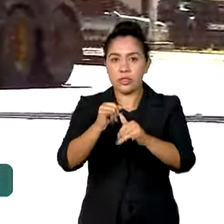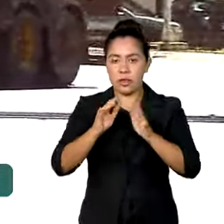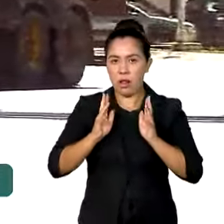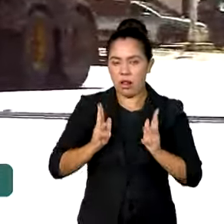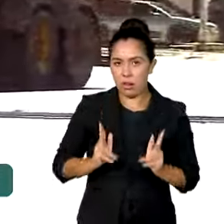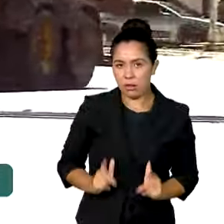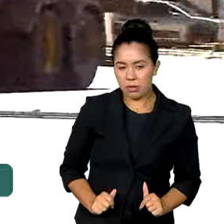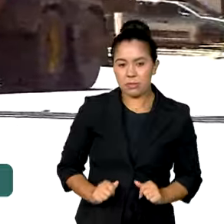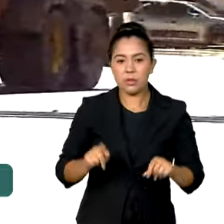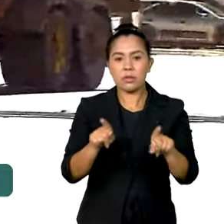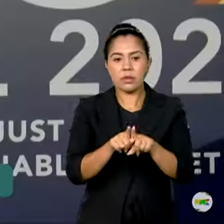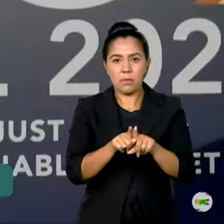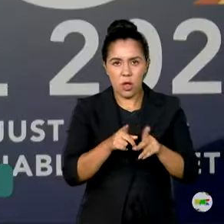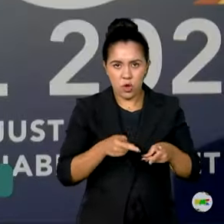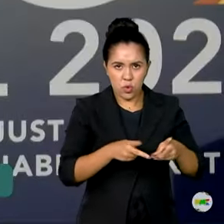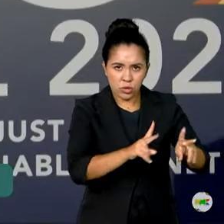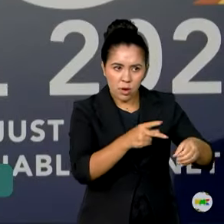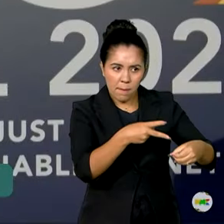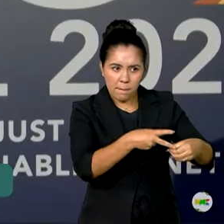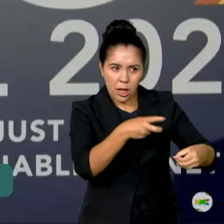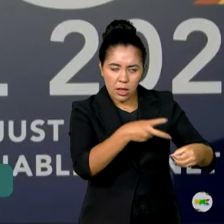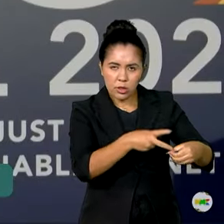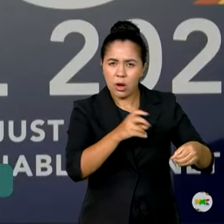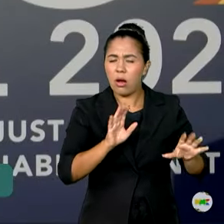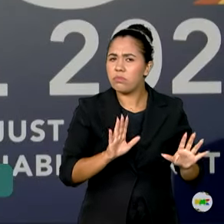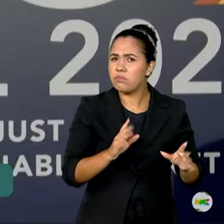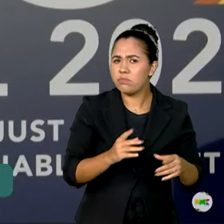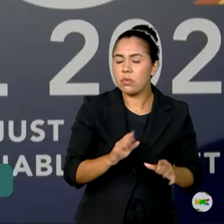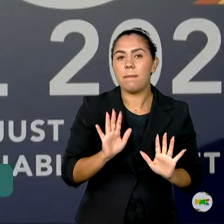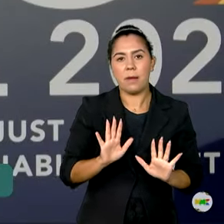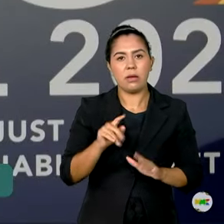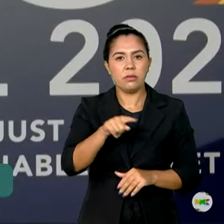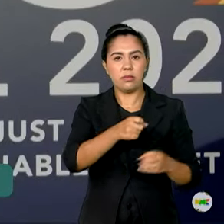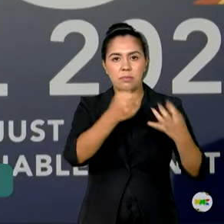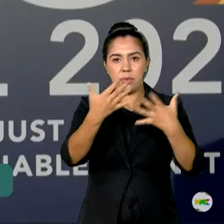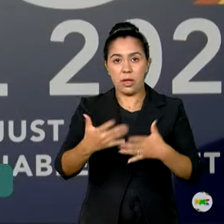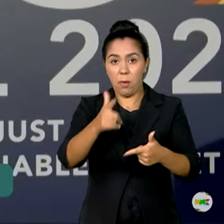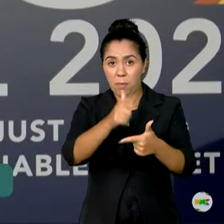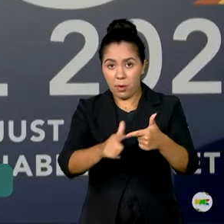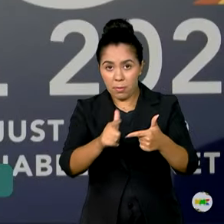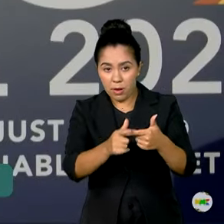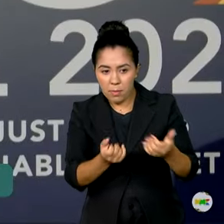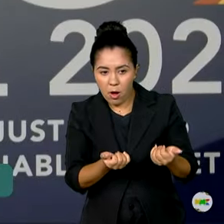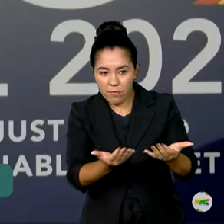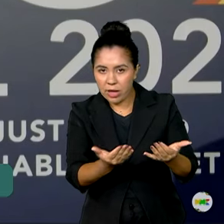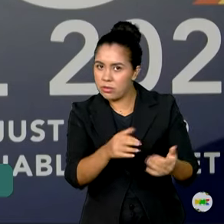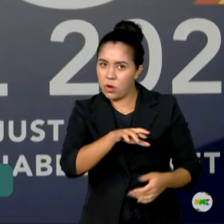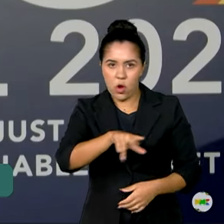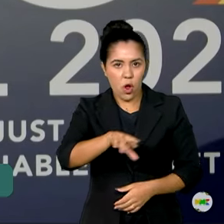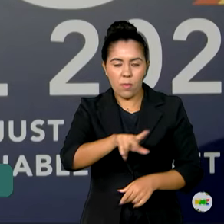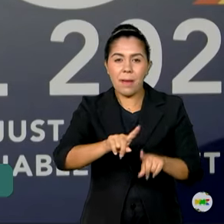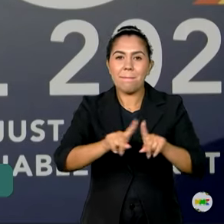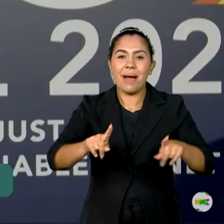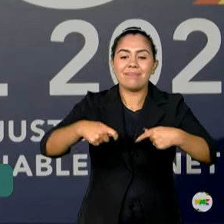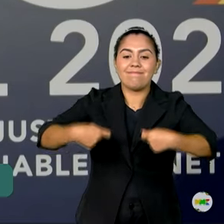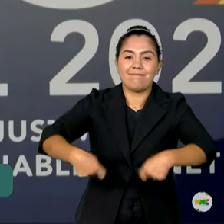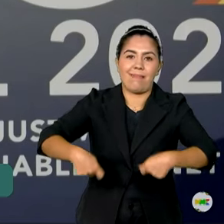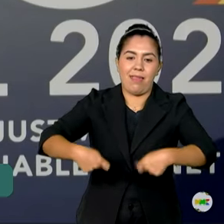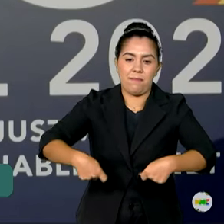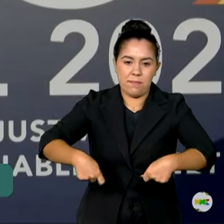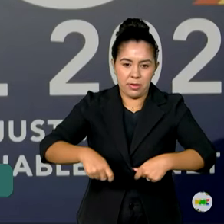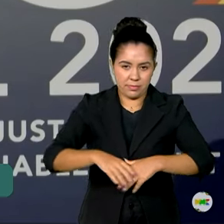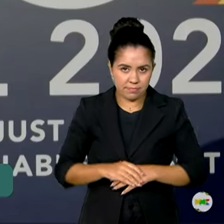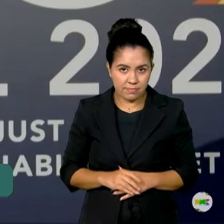com a produção de petróleo, o ministro disse que o problema não é a oferta e sim a demanda. Quanto houver